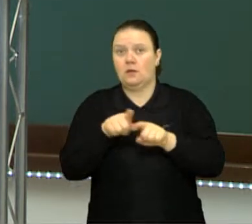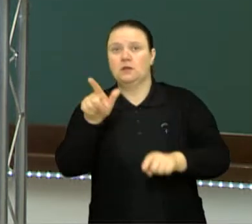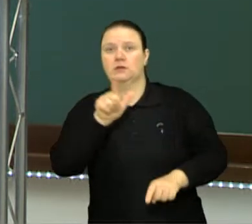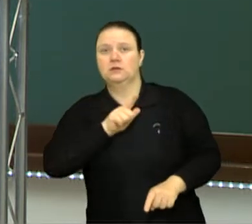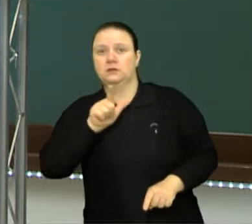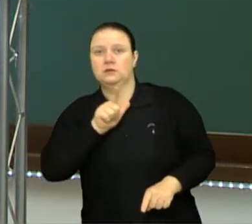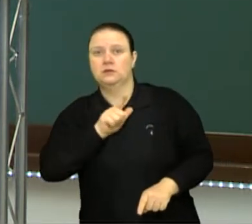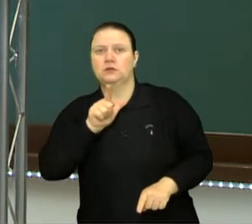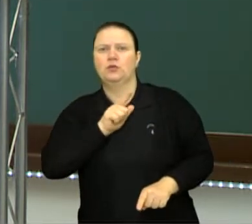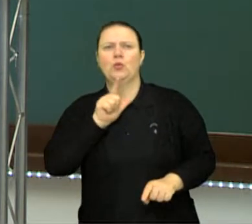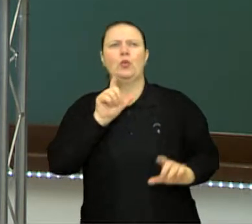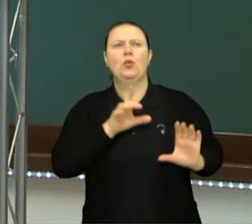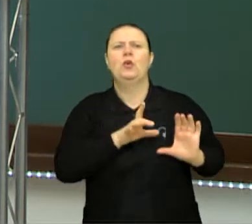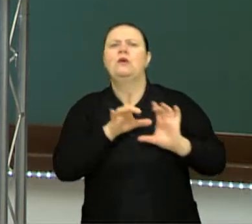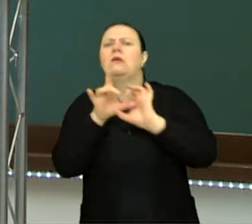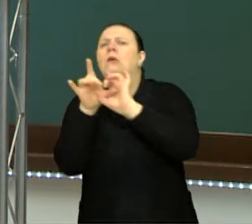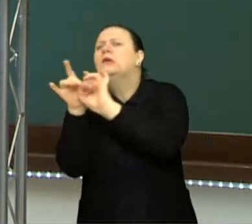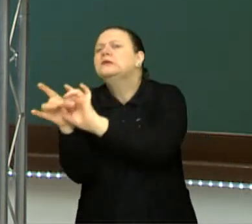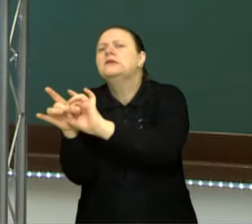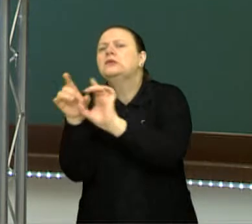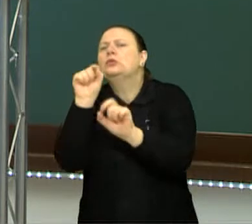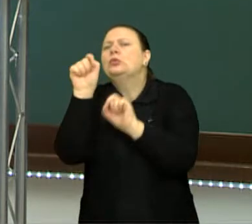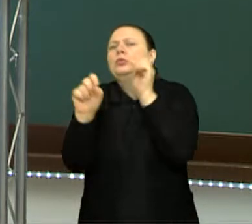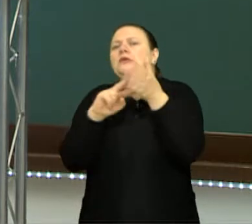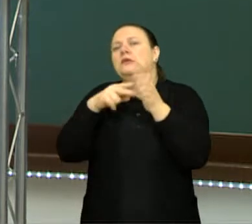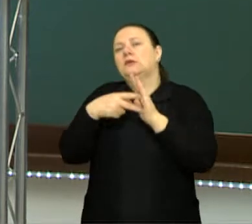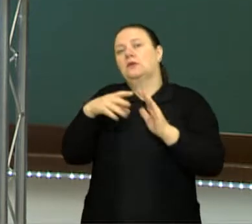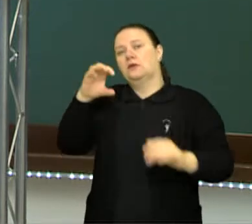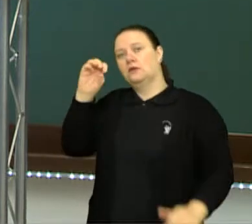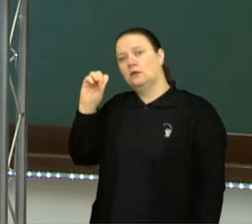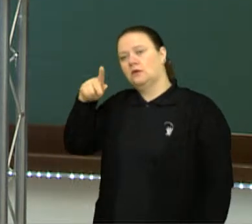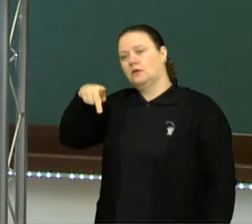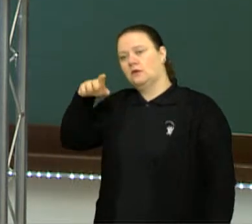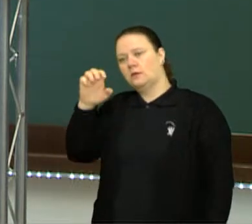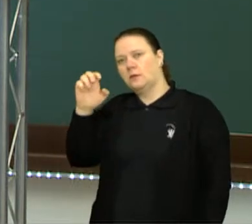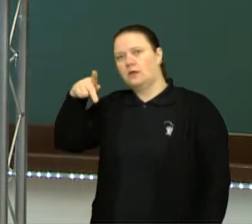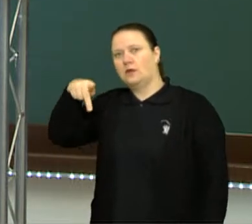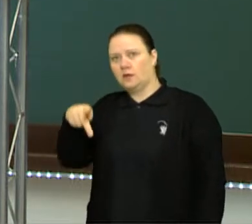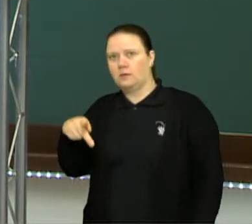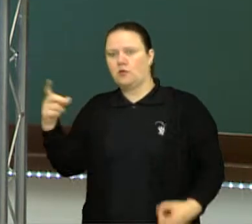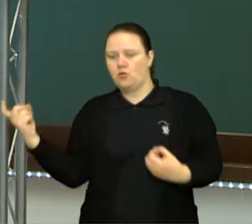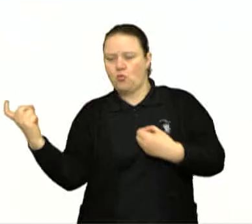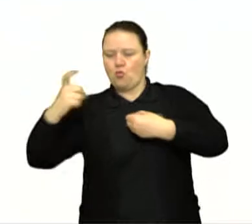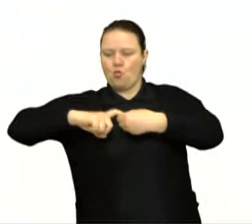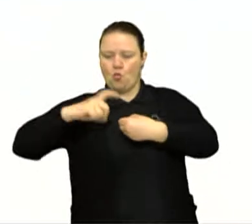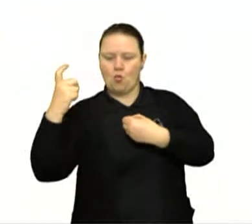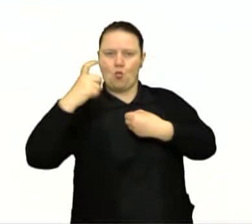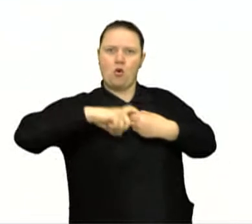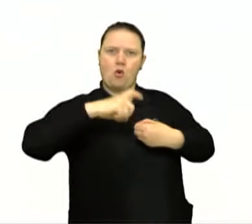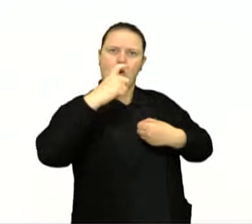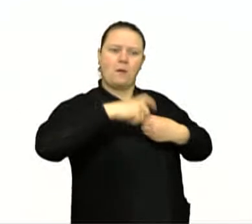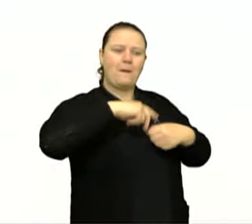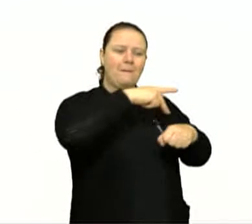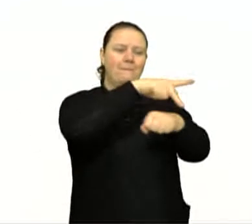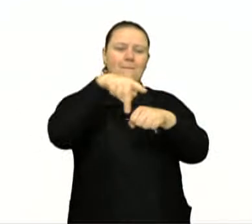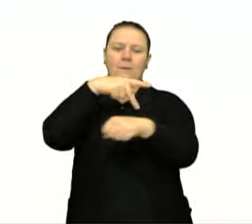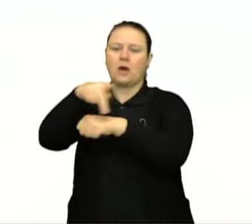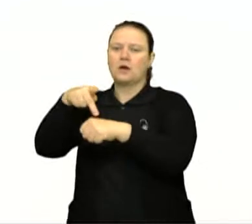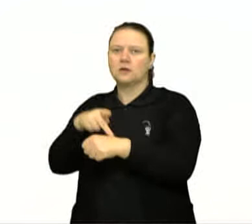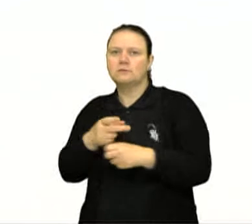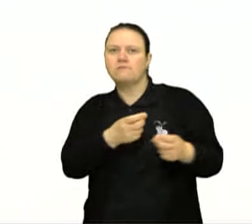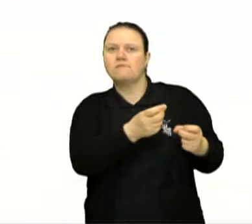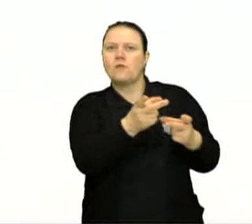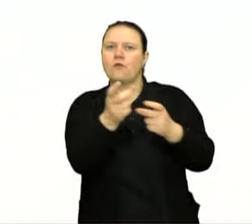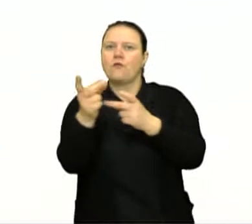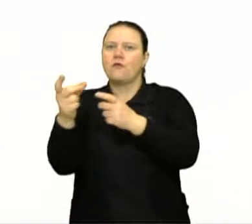que ter a configuração do que significa OPEP, que é Organização dos Países Exportadores de Petróleo, no qual você tem